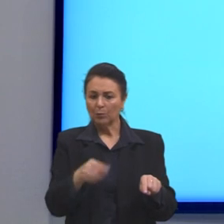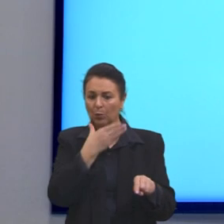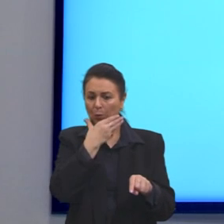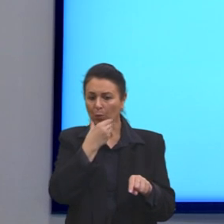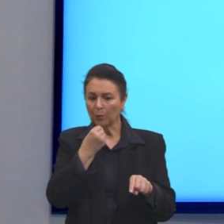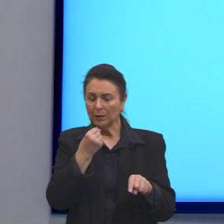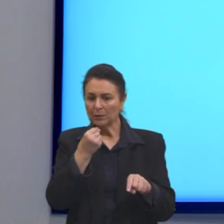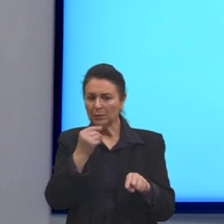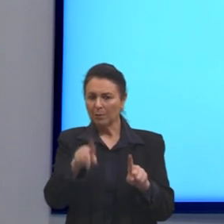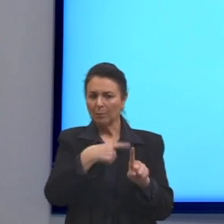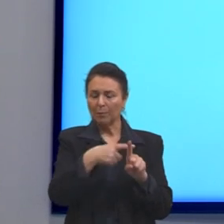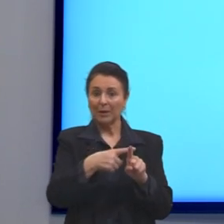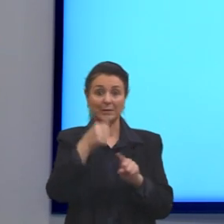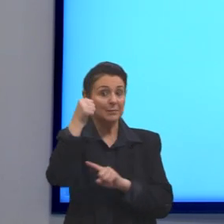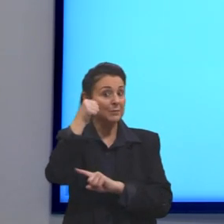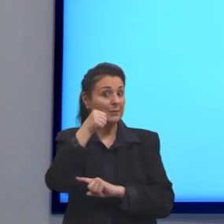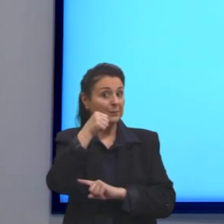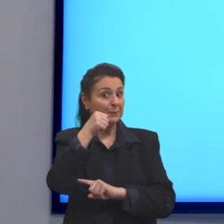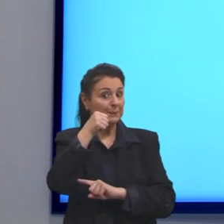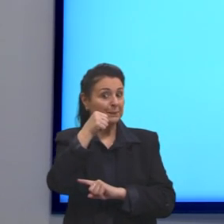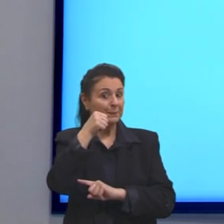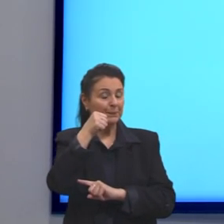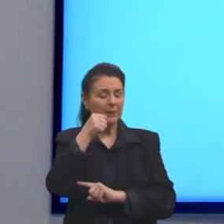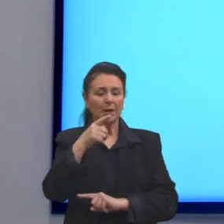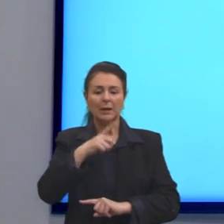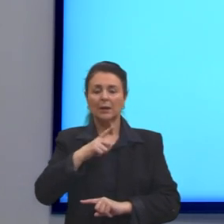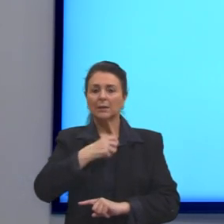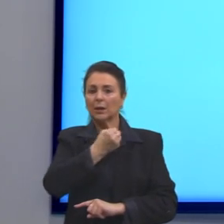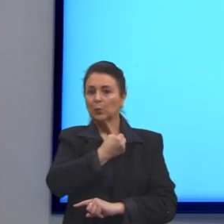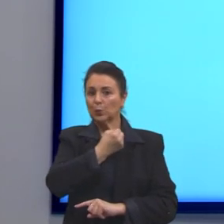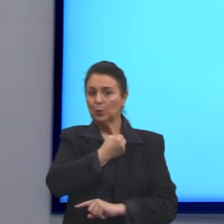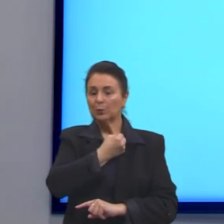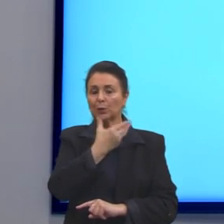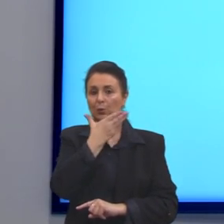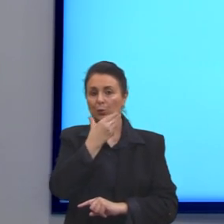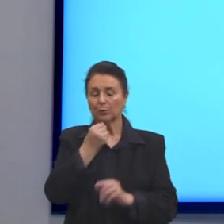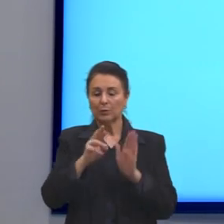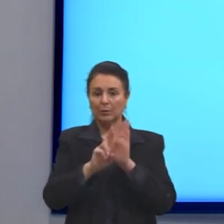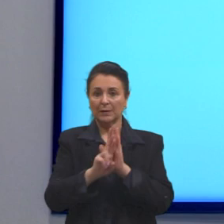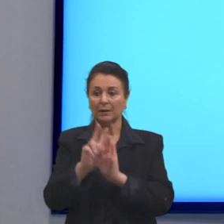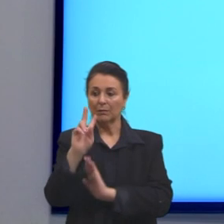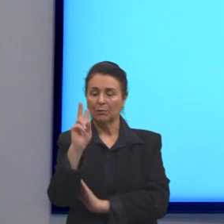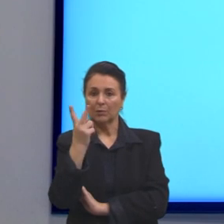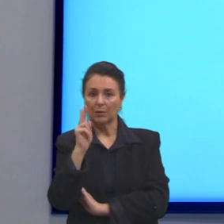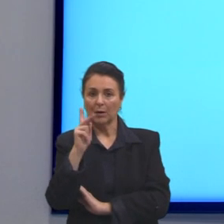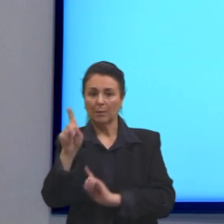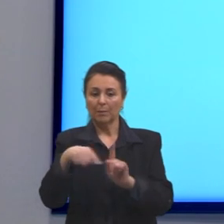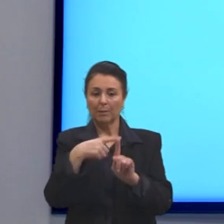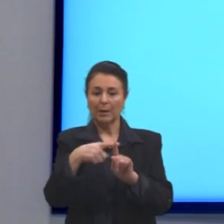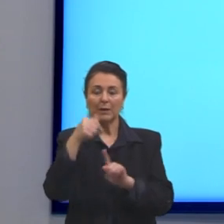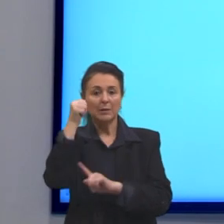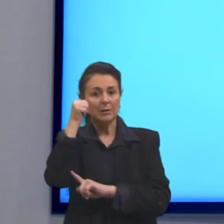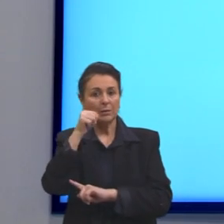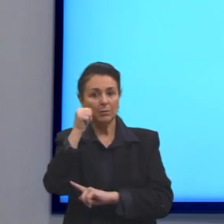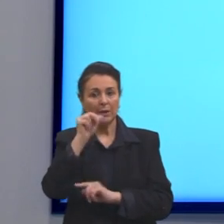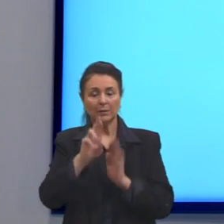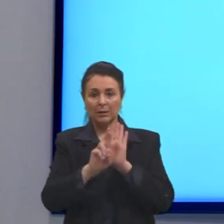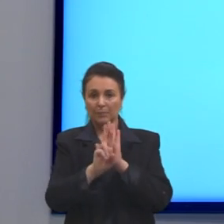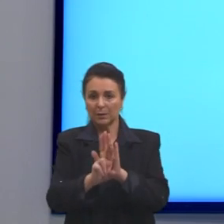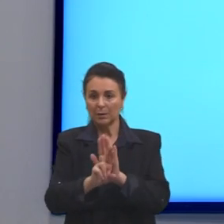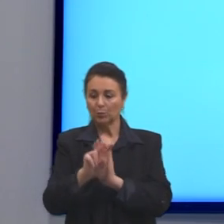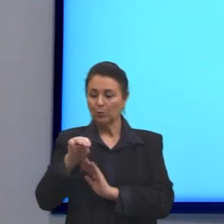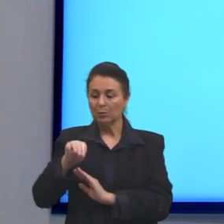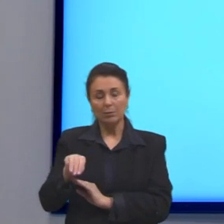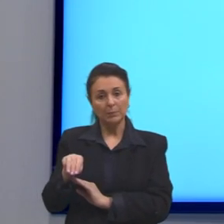número de mulheres. Então, nós temos o número de homens representados por H mais o número de mulheres representados